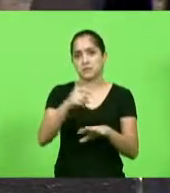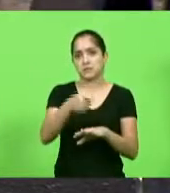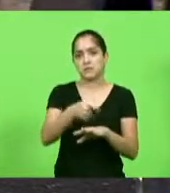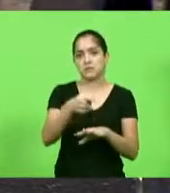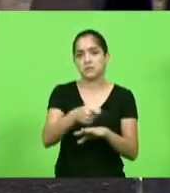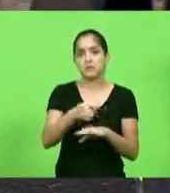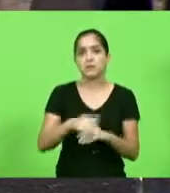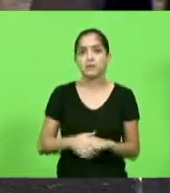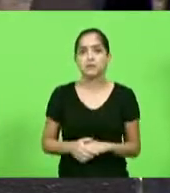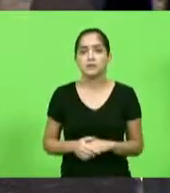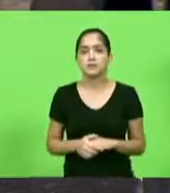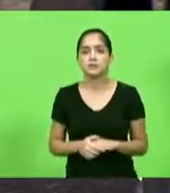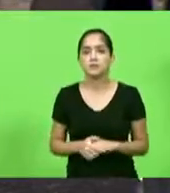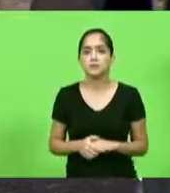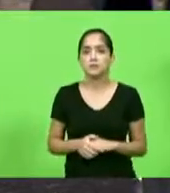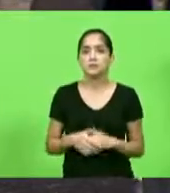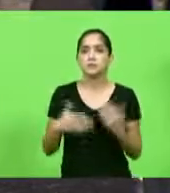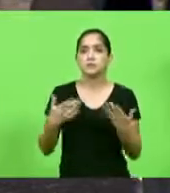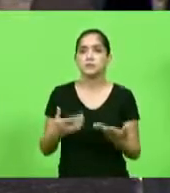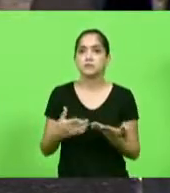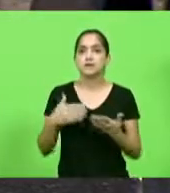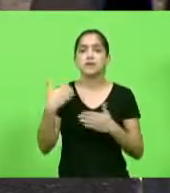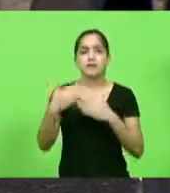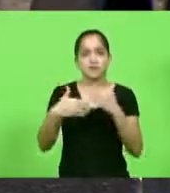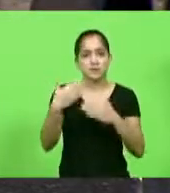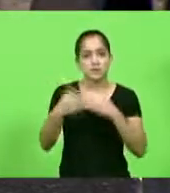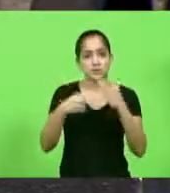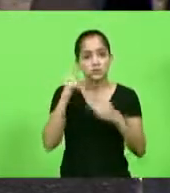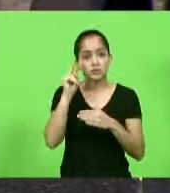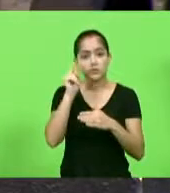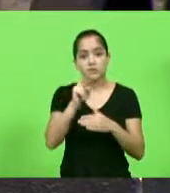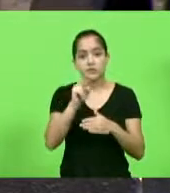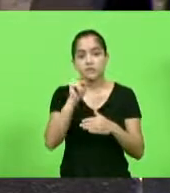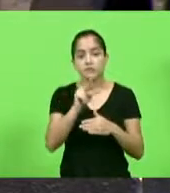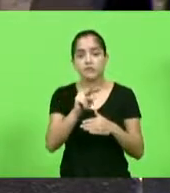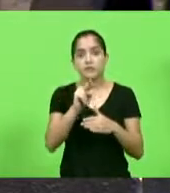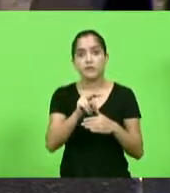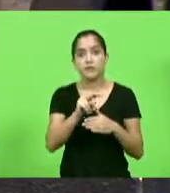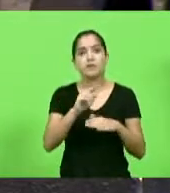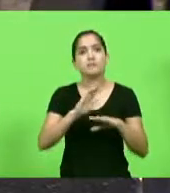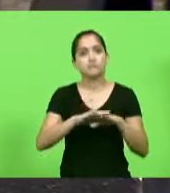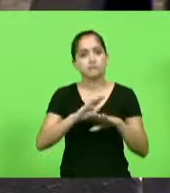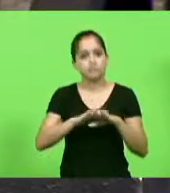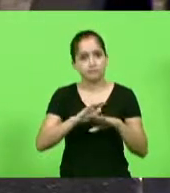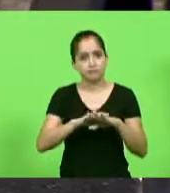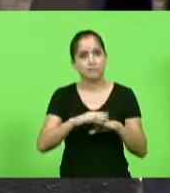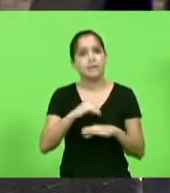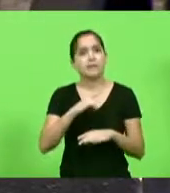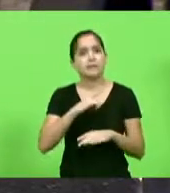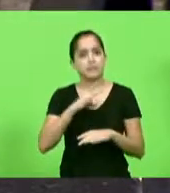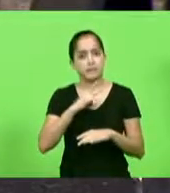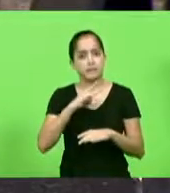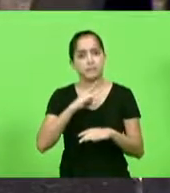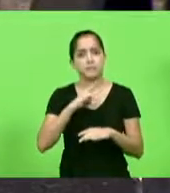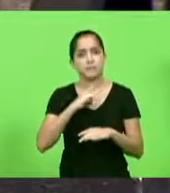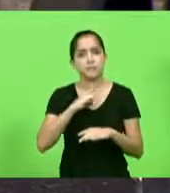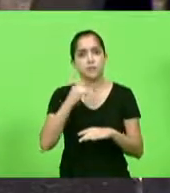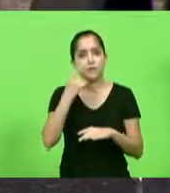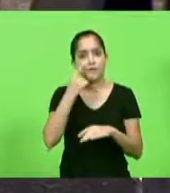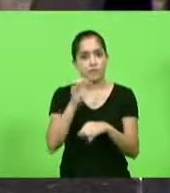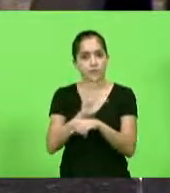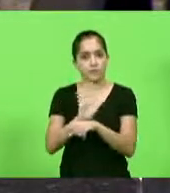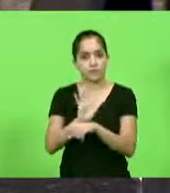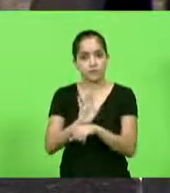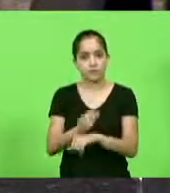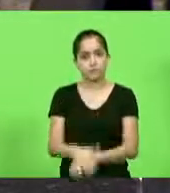E a cada dia e a cada fato, a gente tem demonstrado e mostrado na prática que existe, sim. Pode passar o